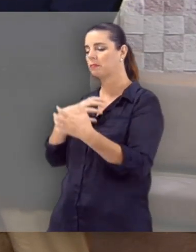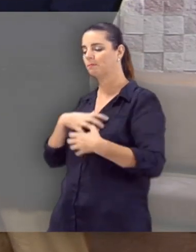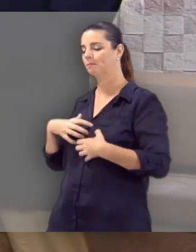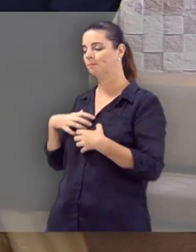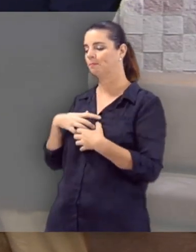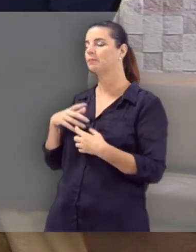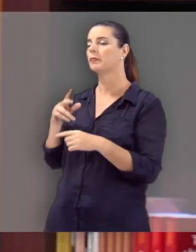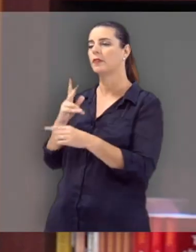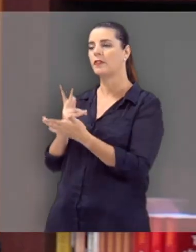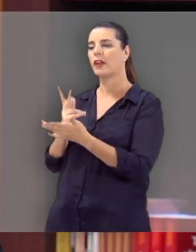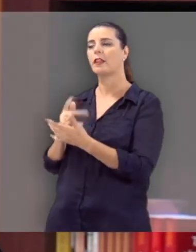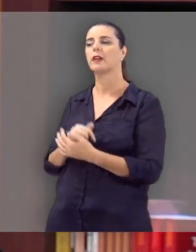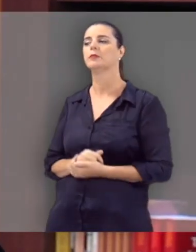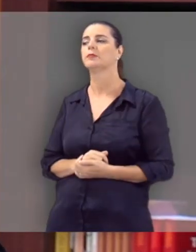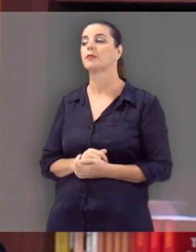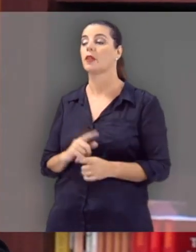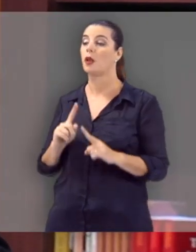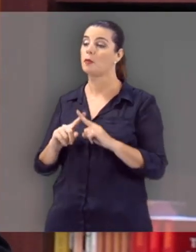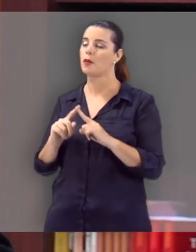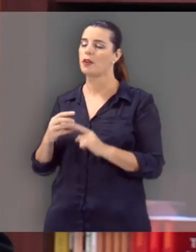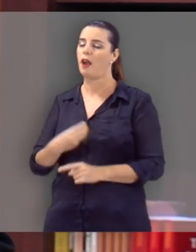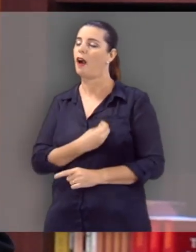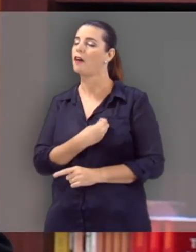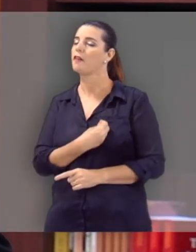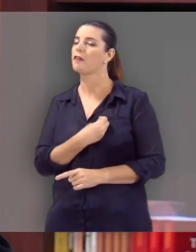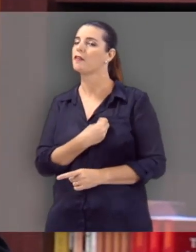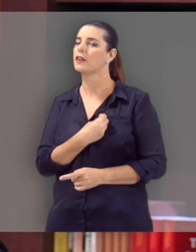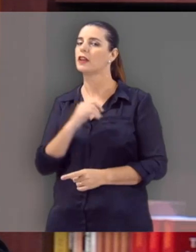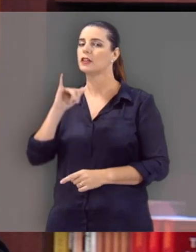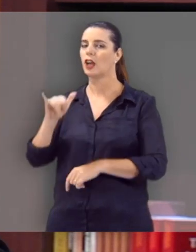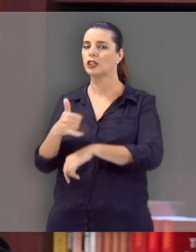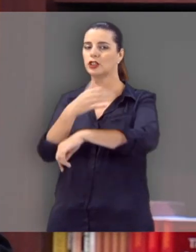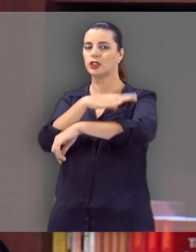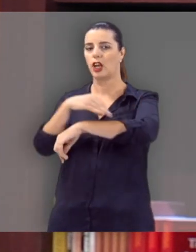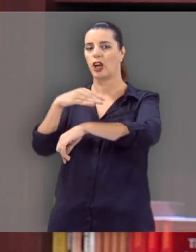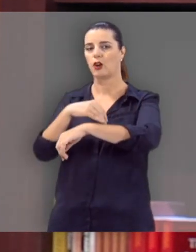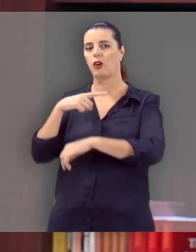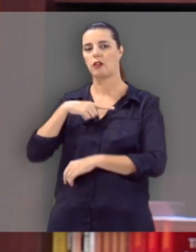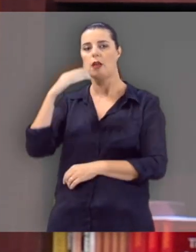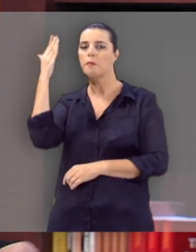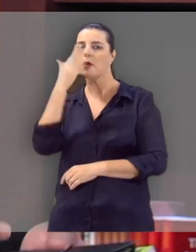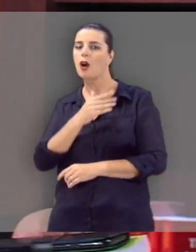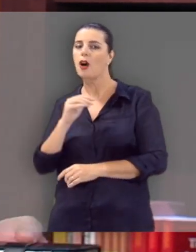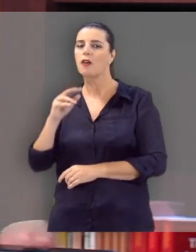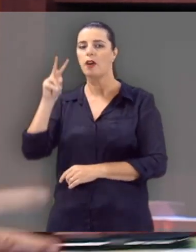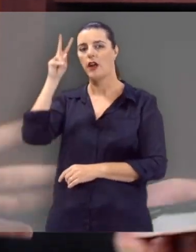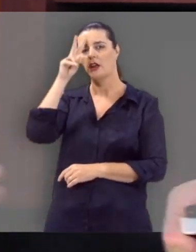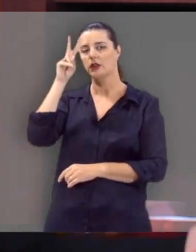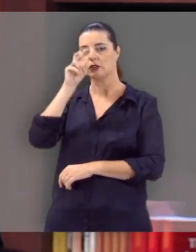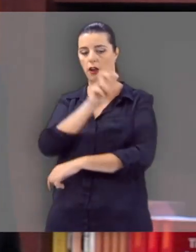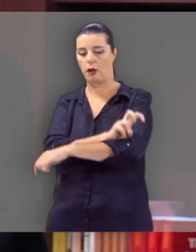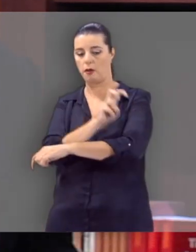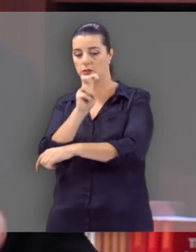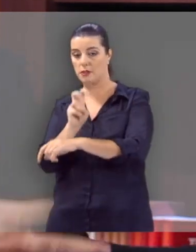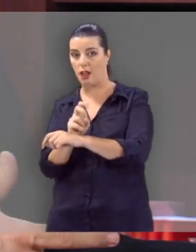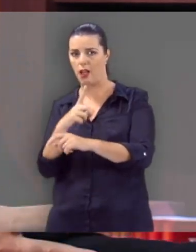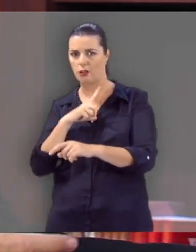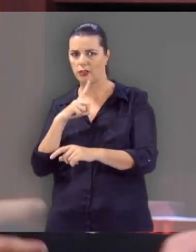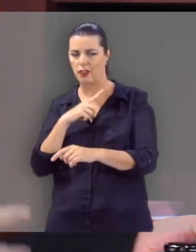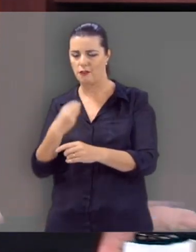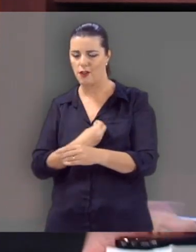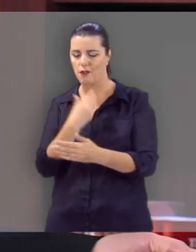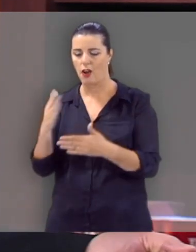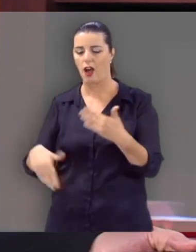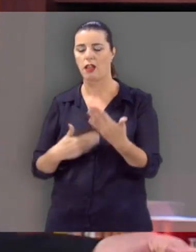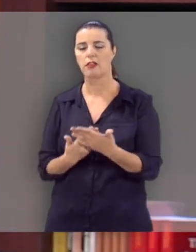realmente mexem conosco, né? verdade. Porque a vida de Jacó, inclusive é uma comprovação histórica, Israel está aí até